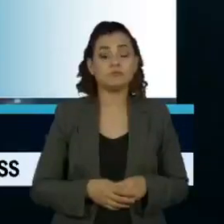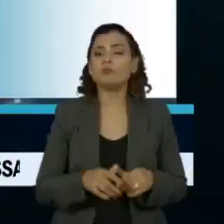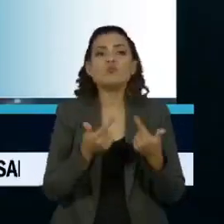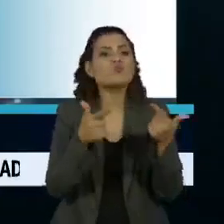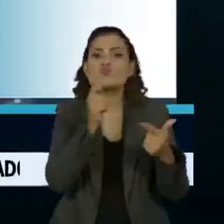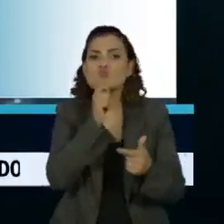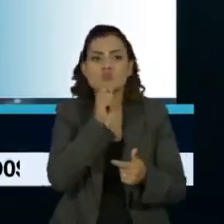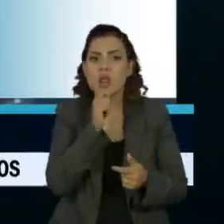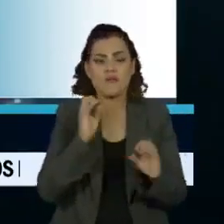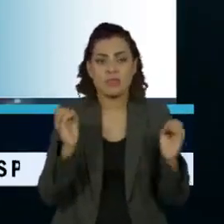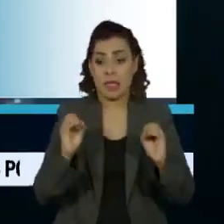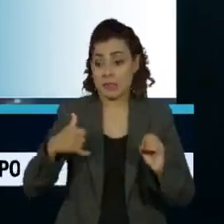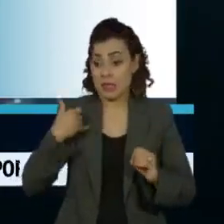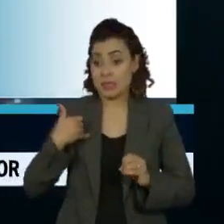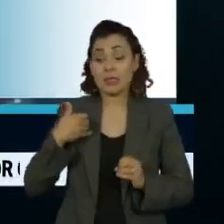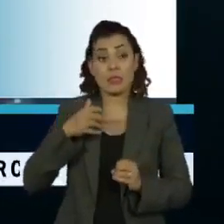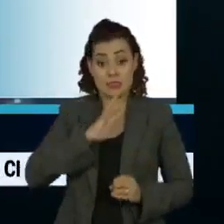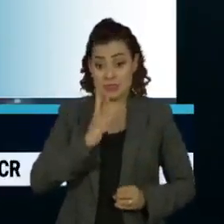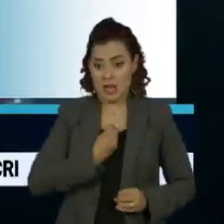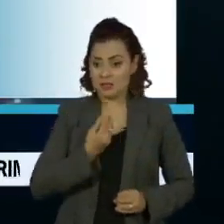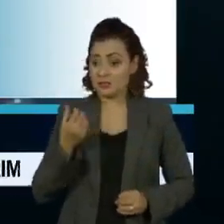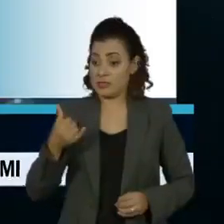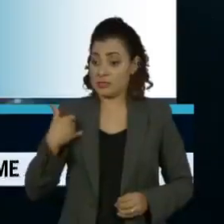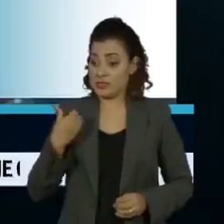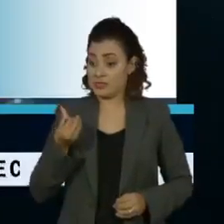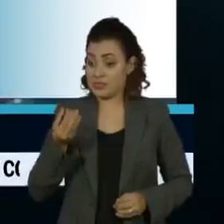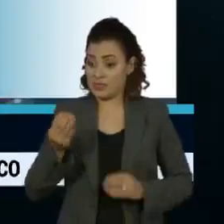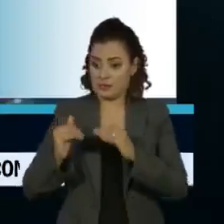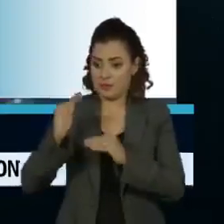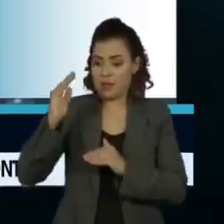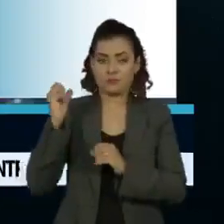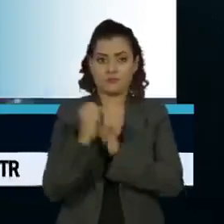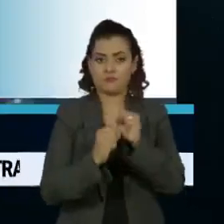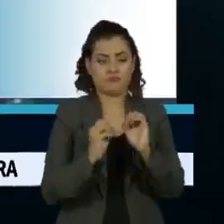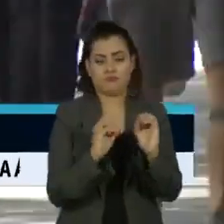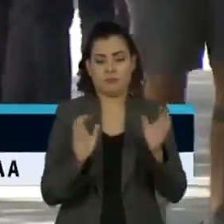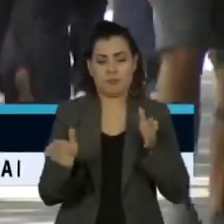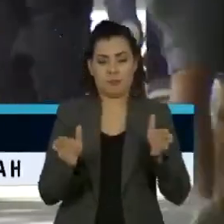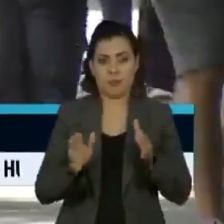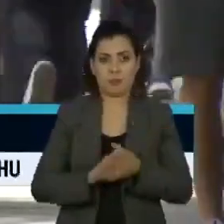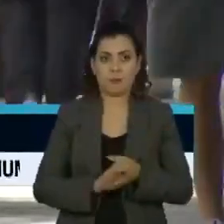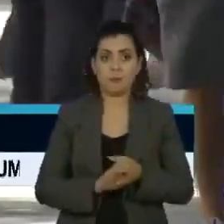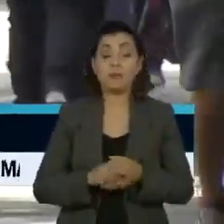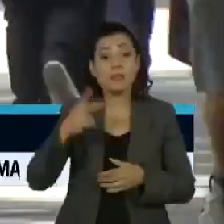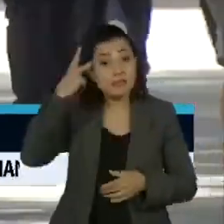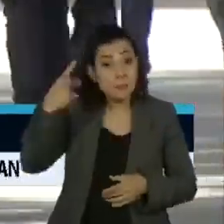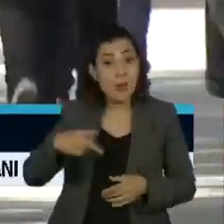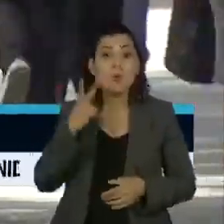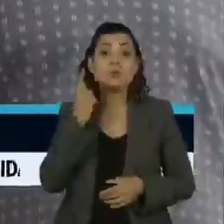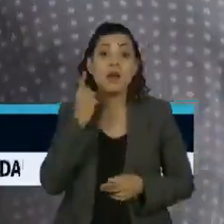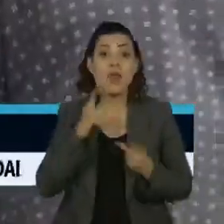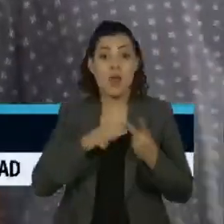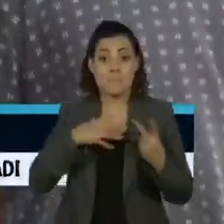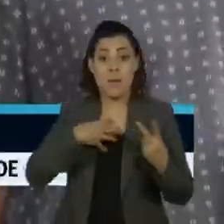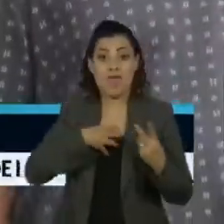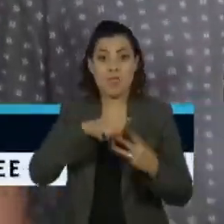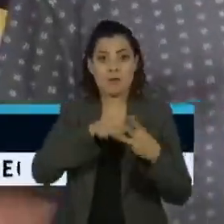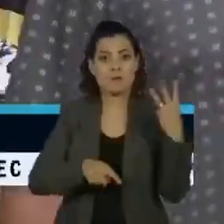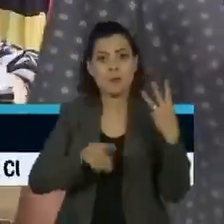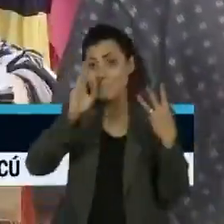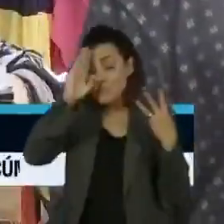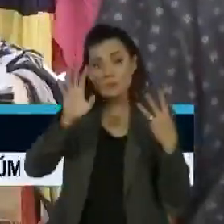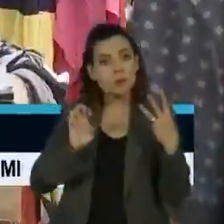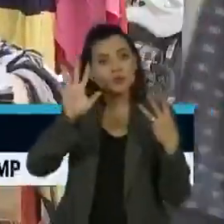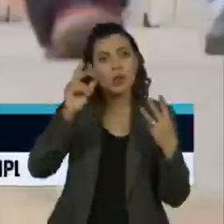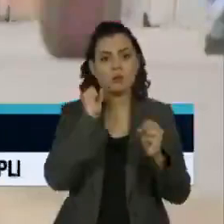Não houve registro de mulheres trans acima dos 60 assassinadas no período. São Paulo, Ceará e Bahia foram os estados